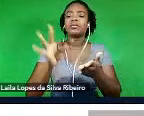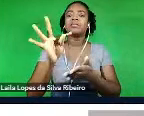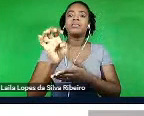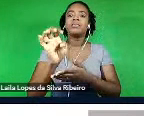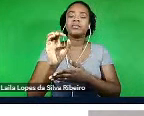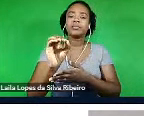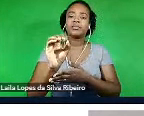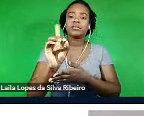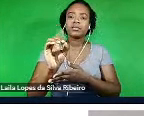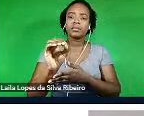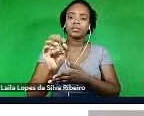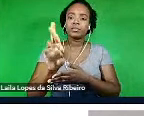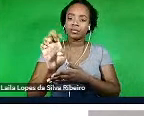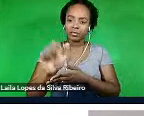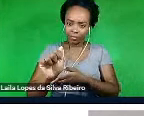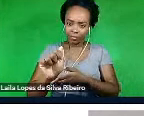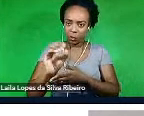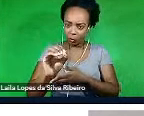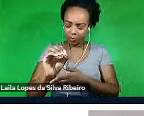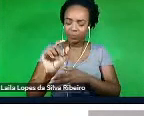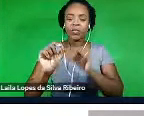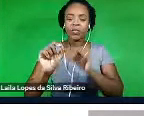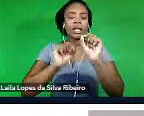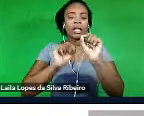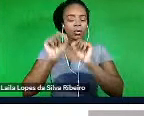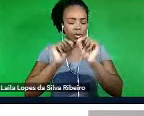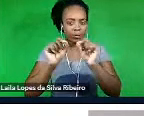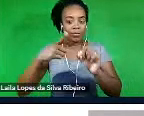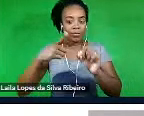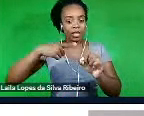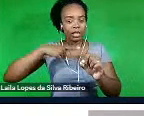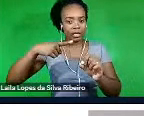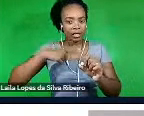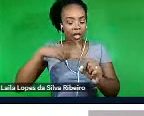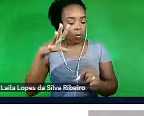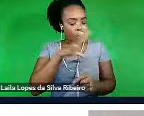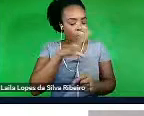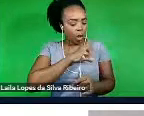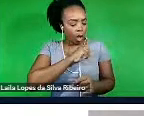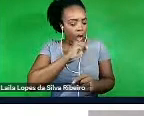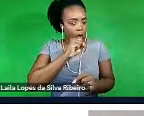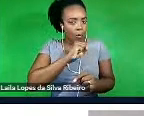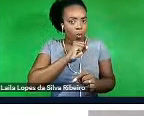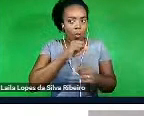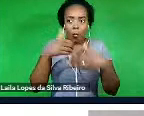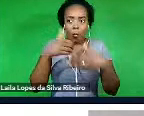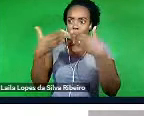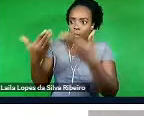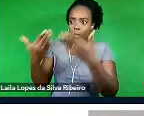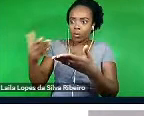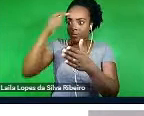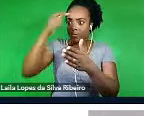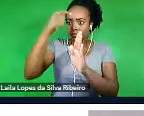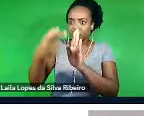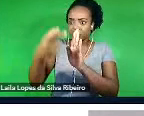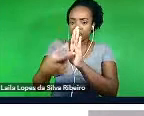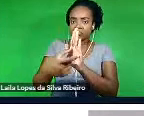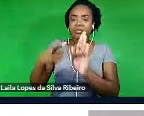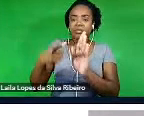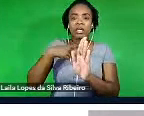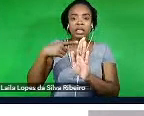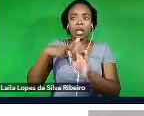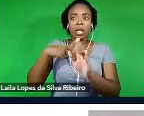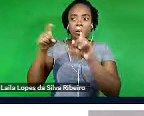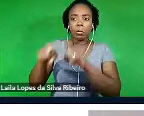especial com o novo sistema operacional do seu computador, ele acaba se apaixonando pela voz desse programa intuitivo e sensível chamado